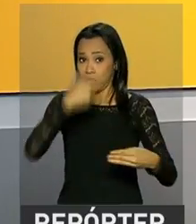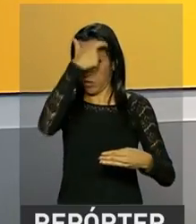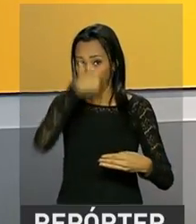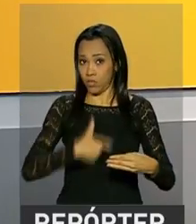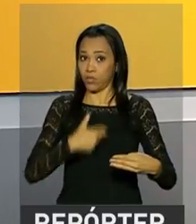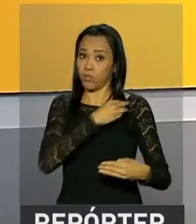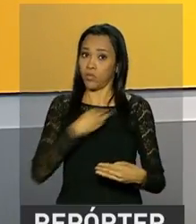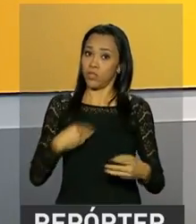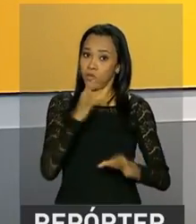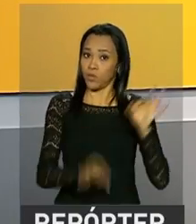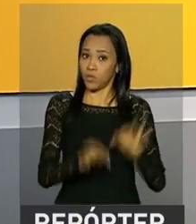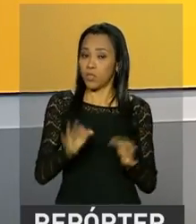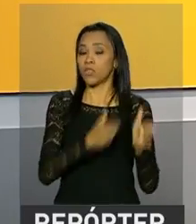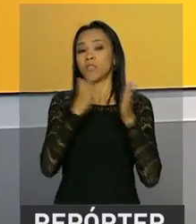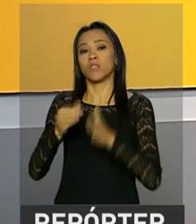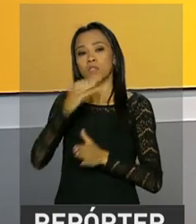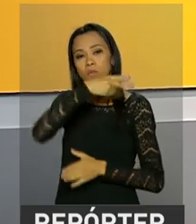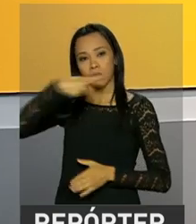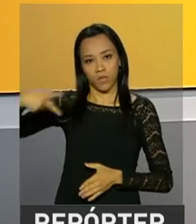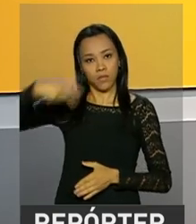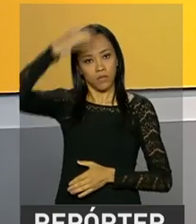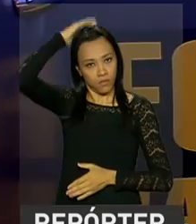e o presidente Michel Temer.